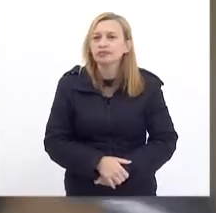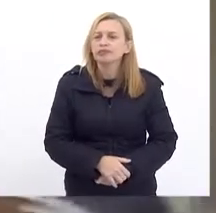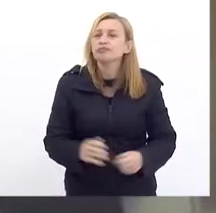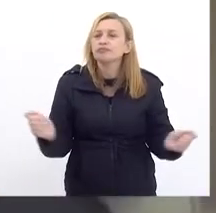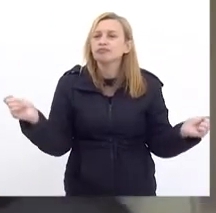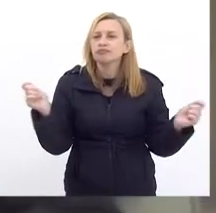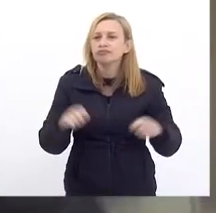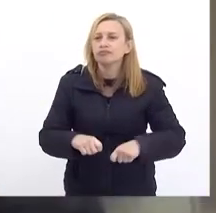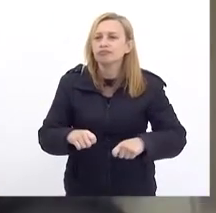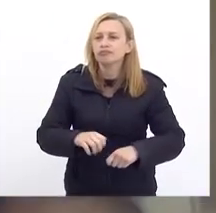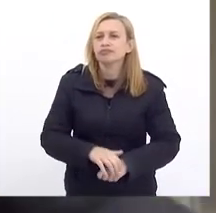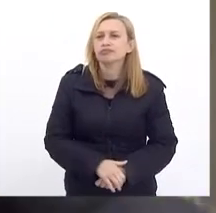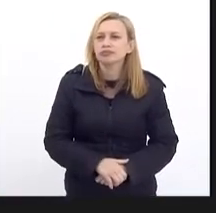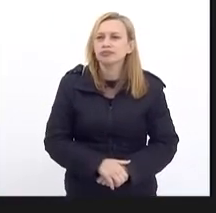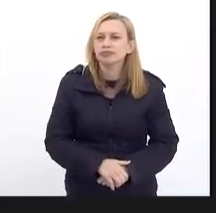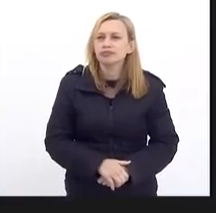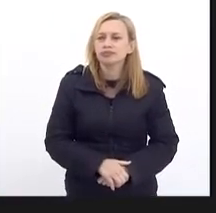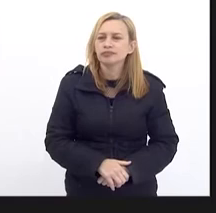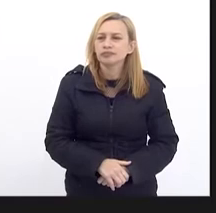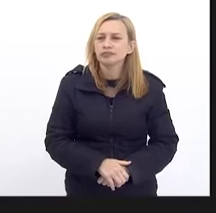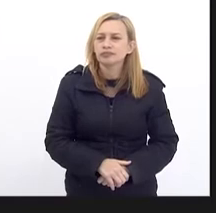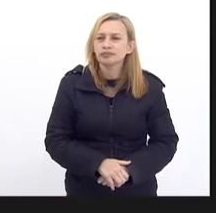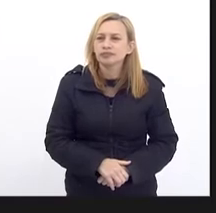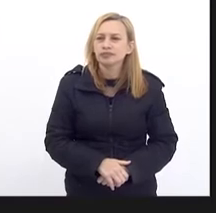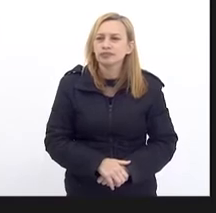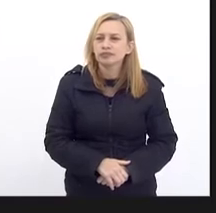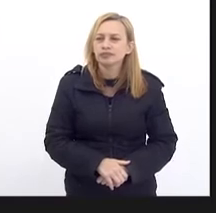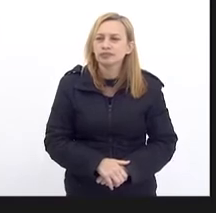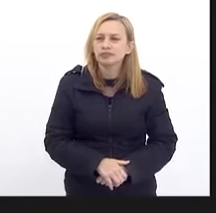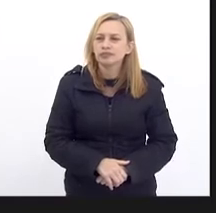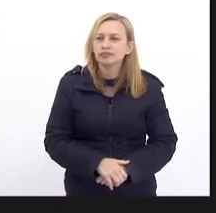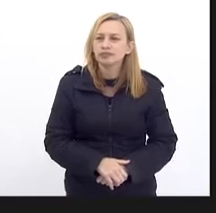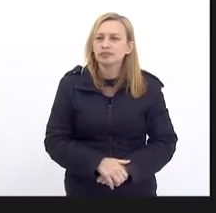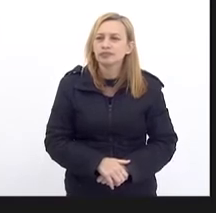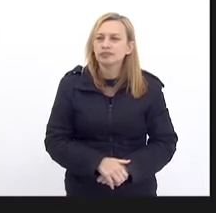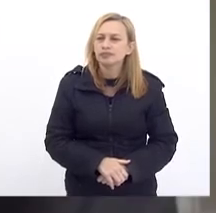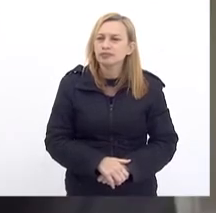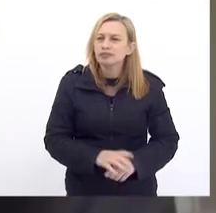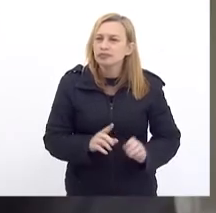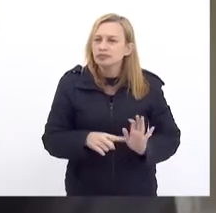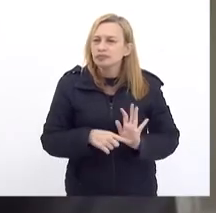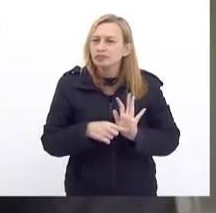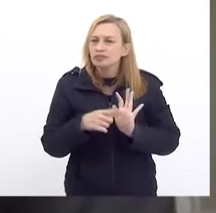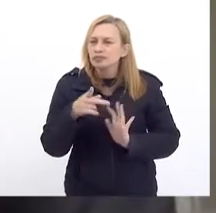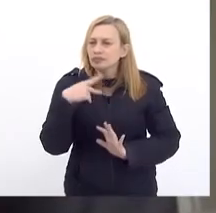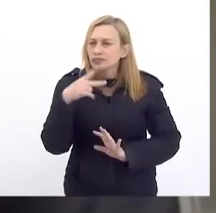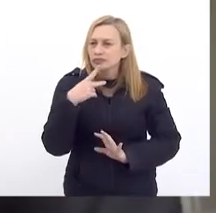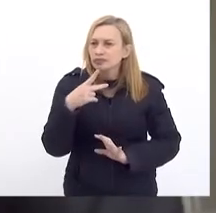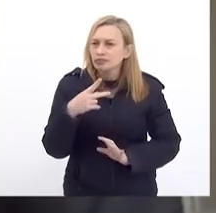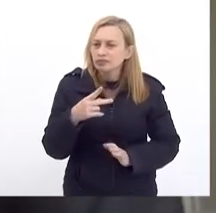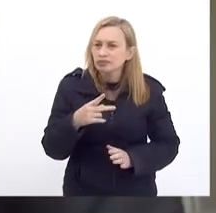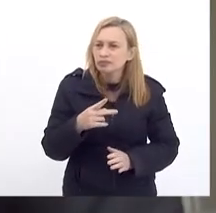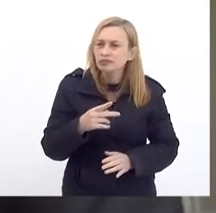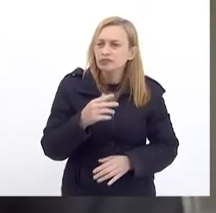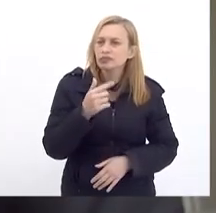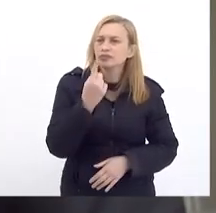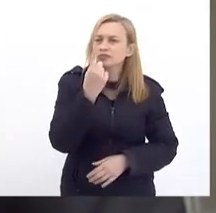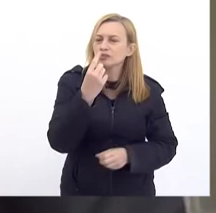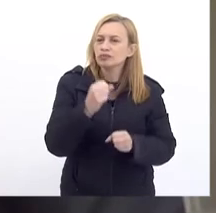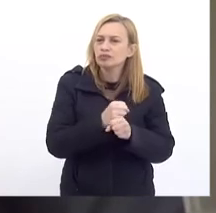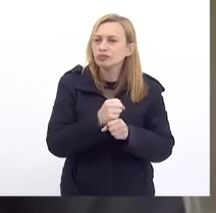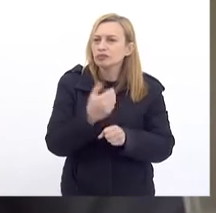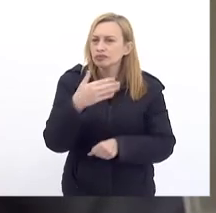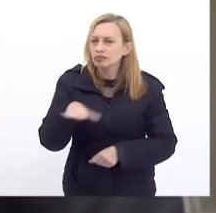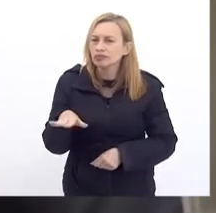possibilidade De fazer Um apanhado Desse último ano e meio De gestão Cláudio